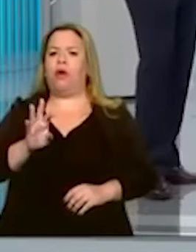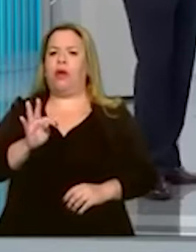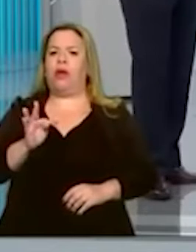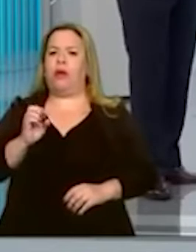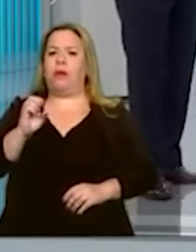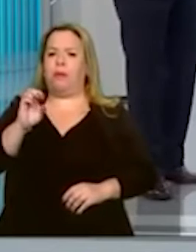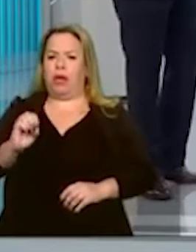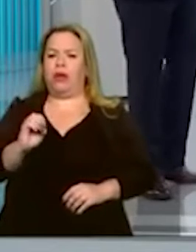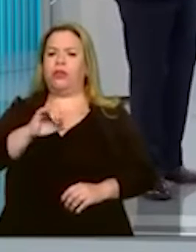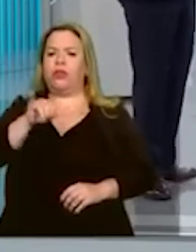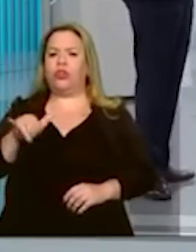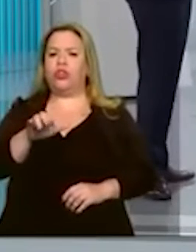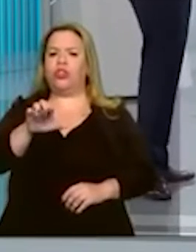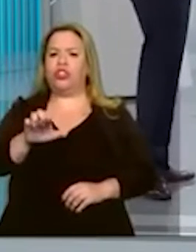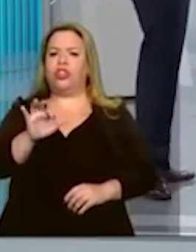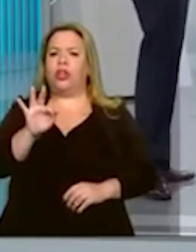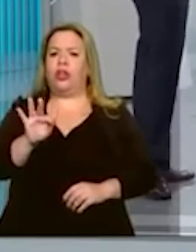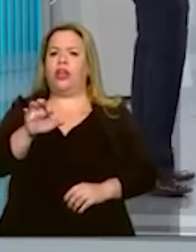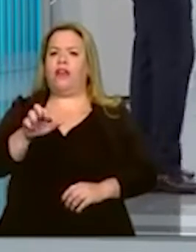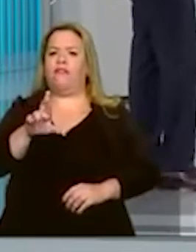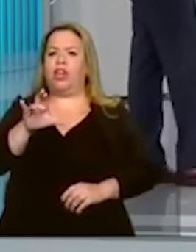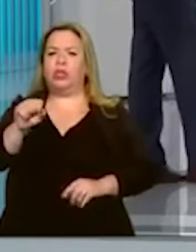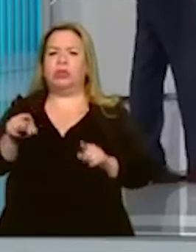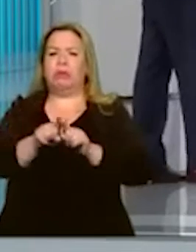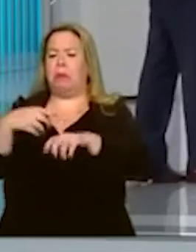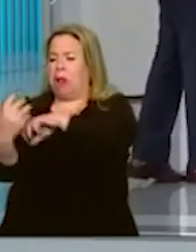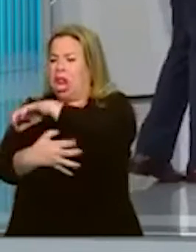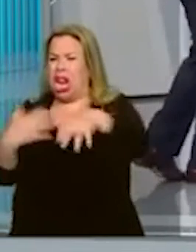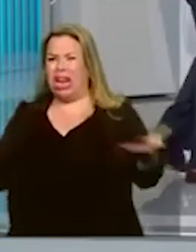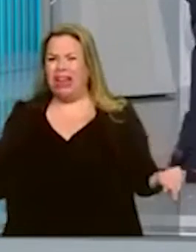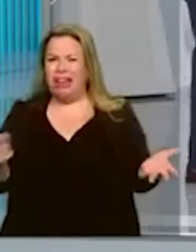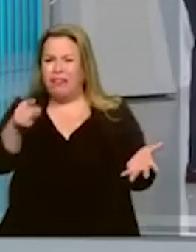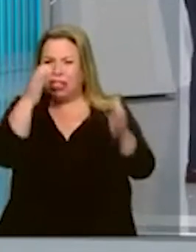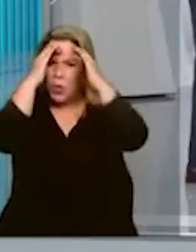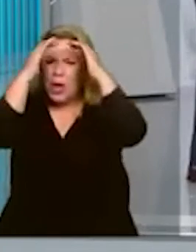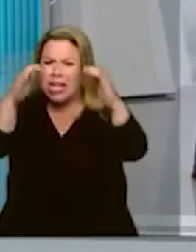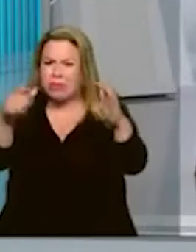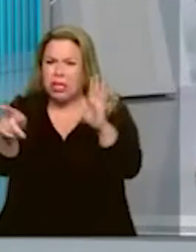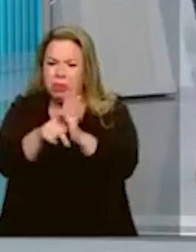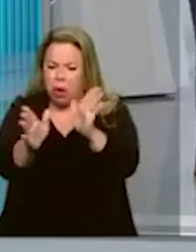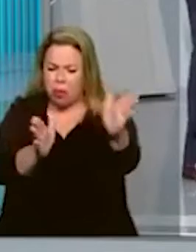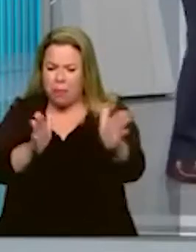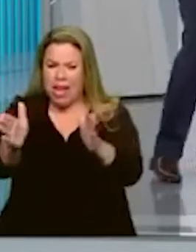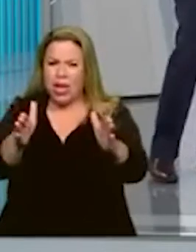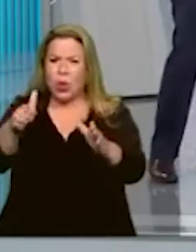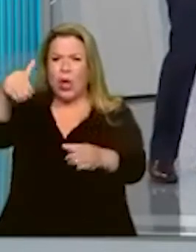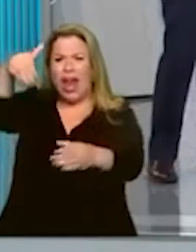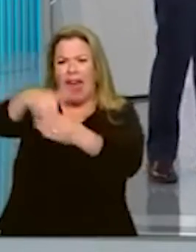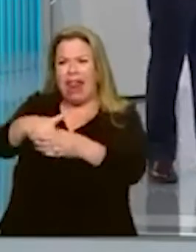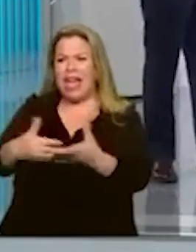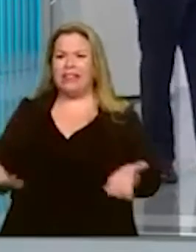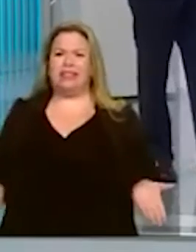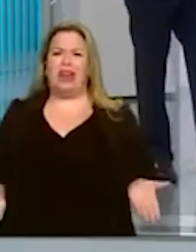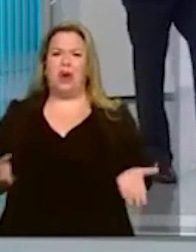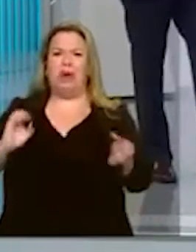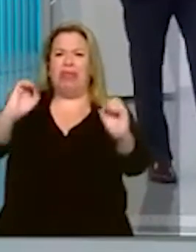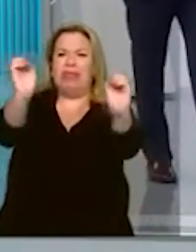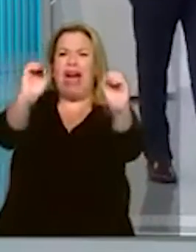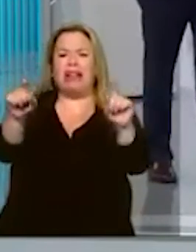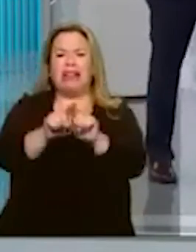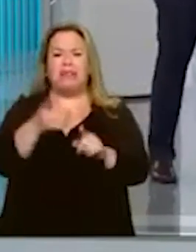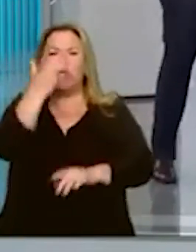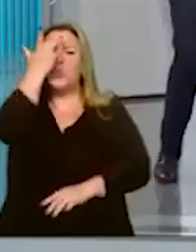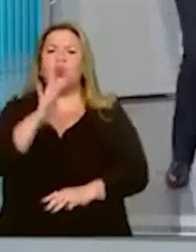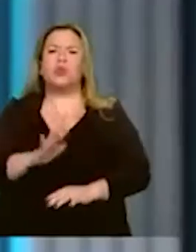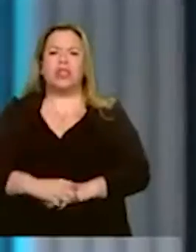confusão no país para questionar o resultado eleitoral. Nem sei se você vai aceitar o resultado eleitoral, sendo que você